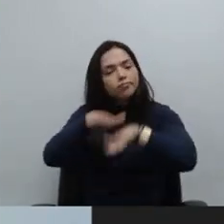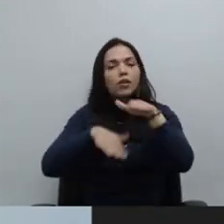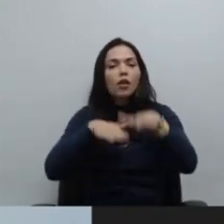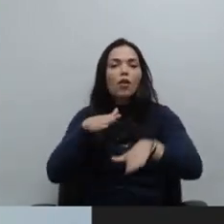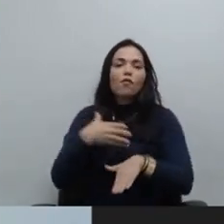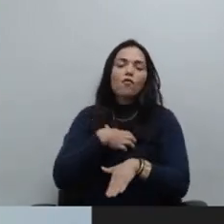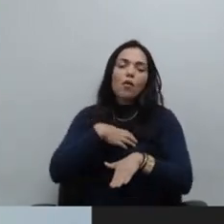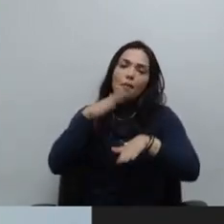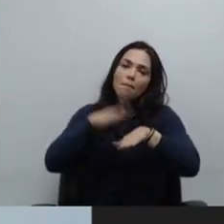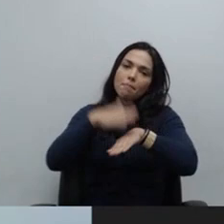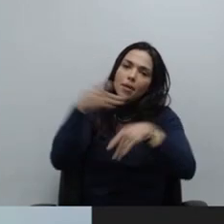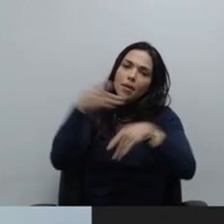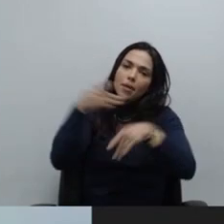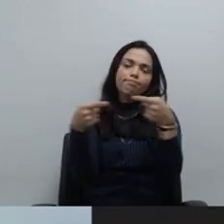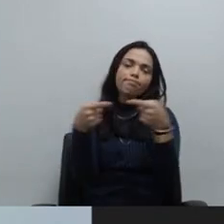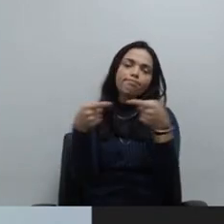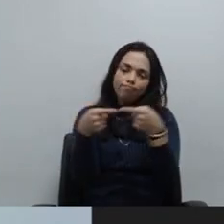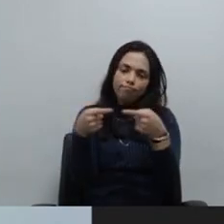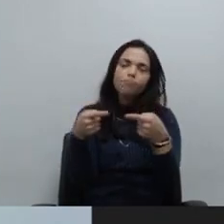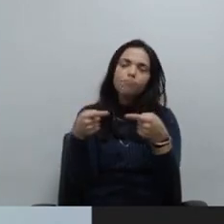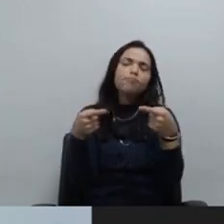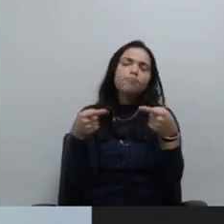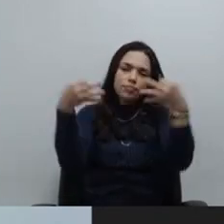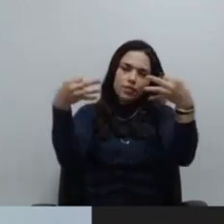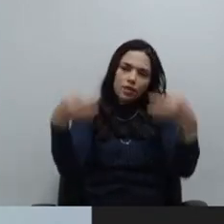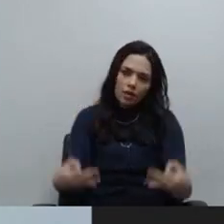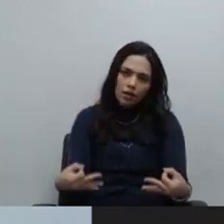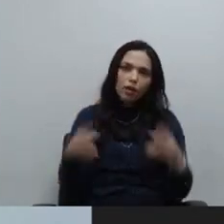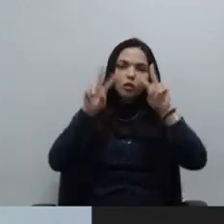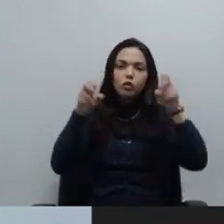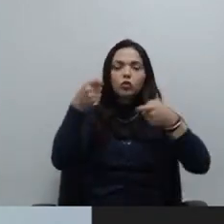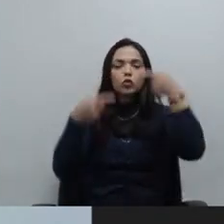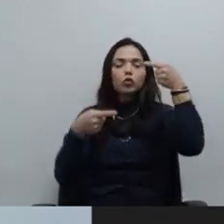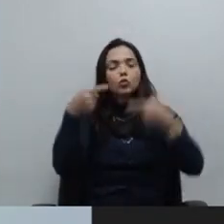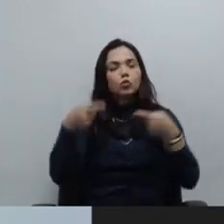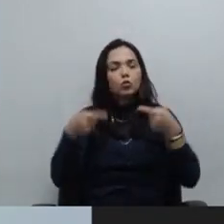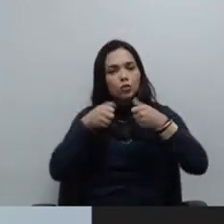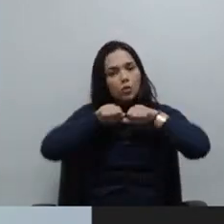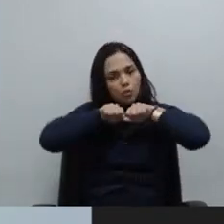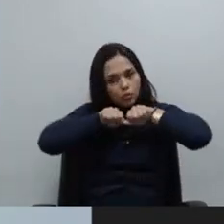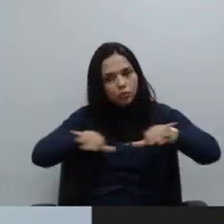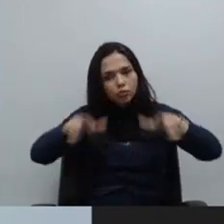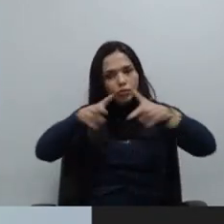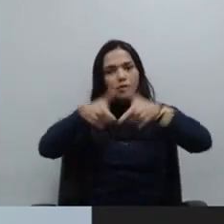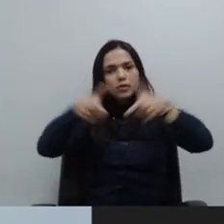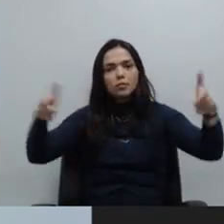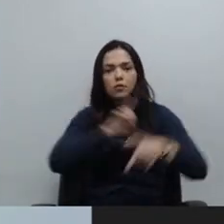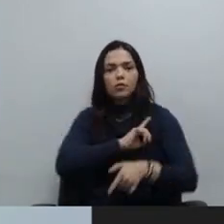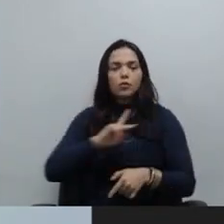adequada na discussão da expansão. Por ora era isso, presidente. Muito obrigado.